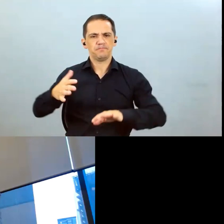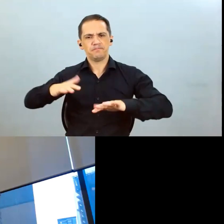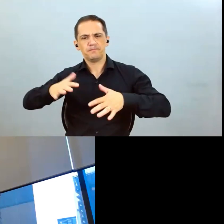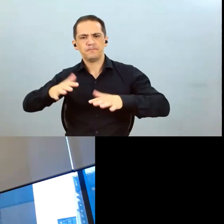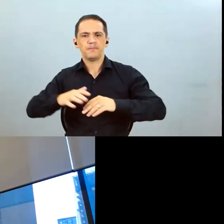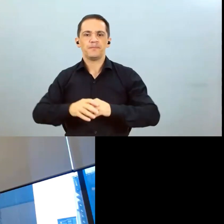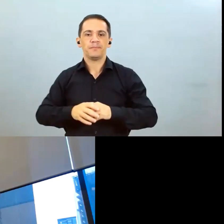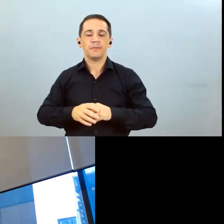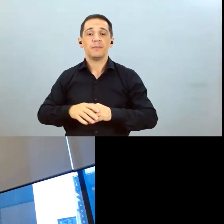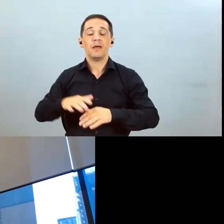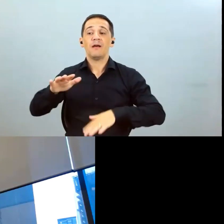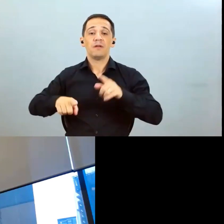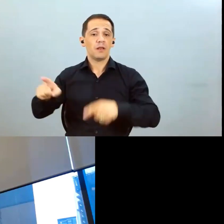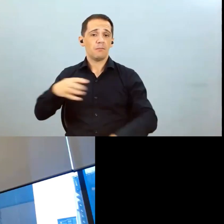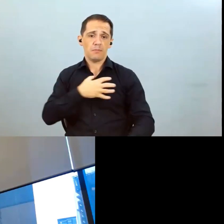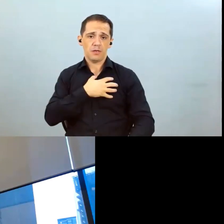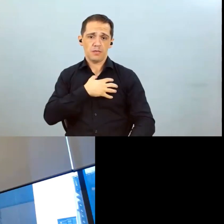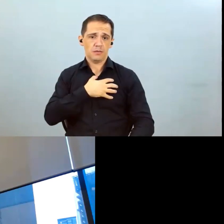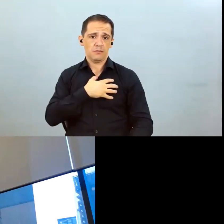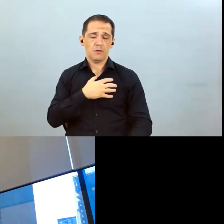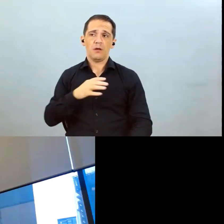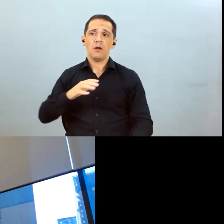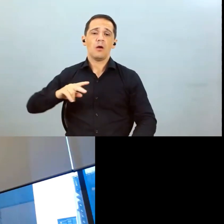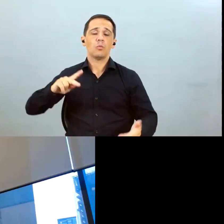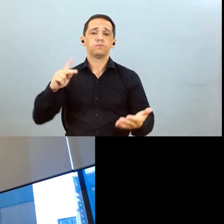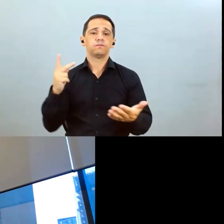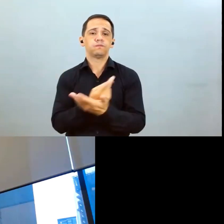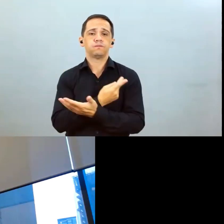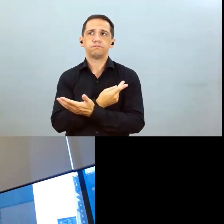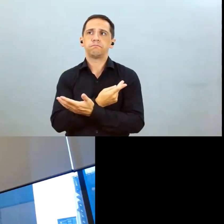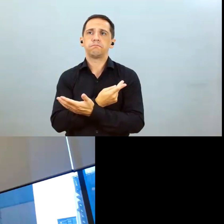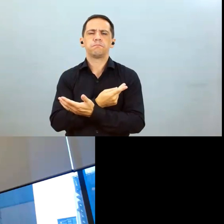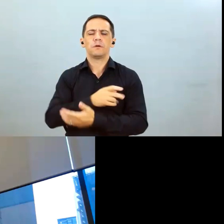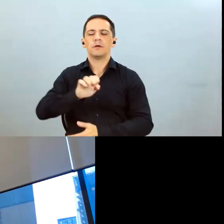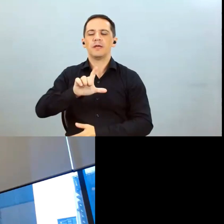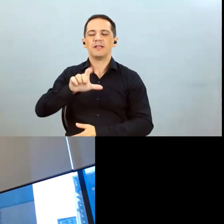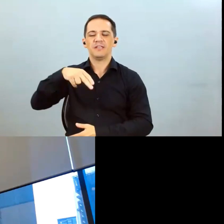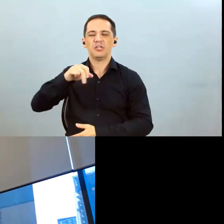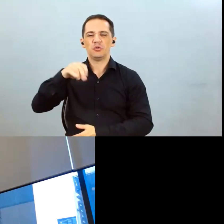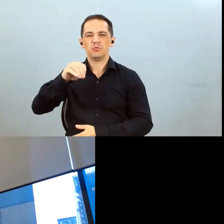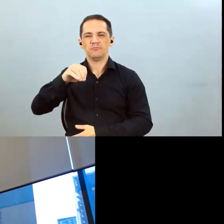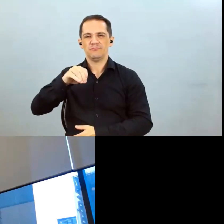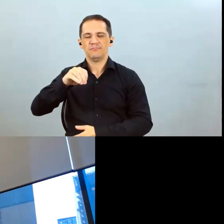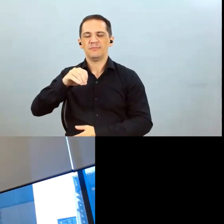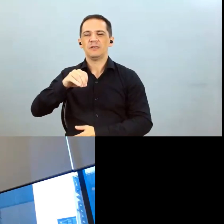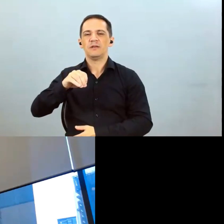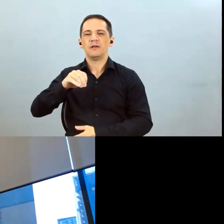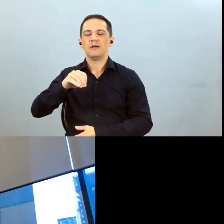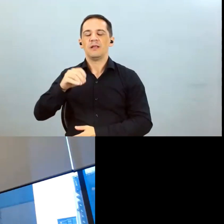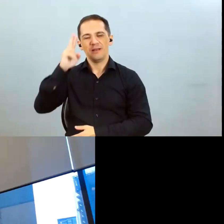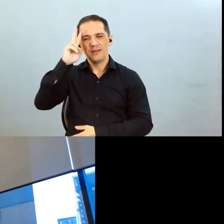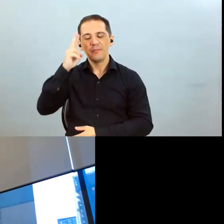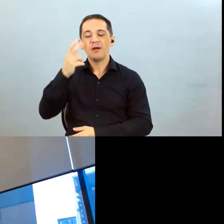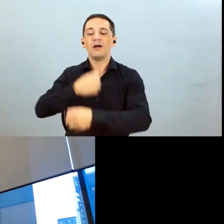anos de EUNIN o que que para quem acompanha nós há mais tempo em 2016 a gente sofreu bastante na Bahia